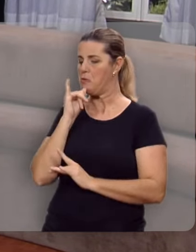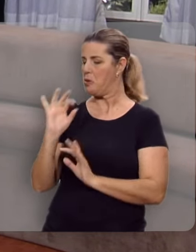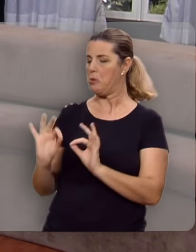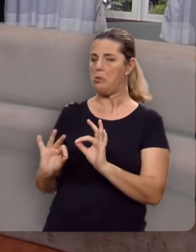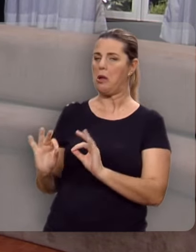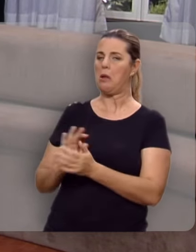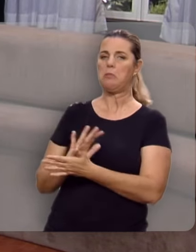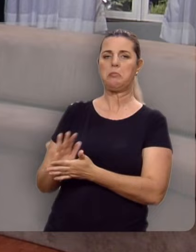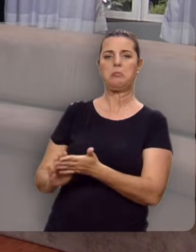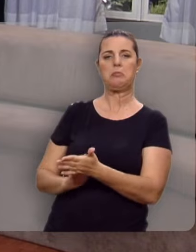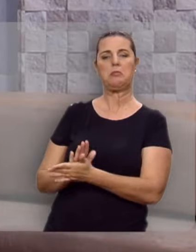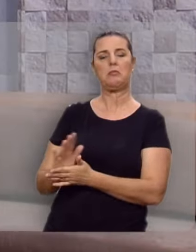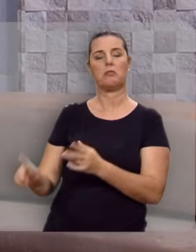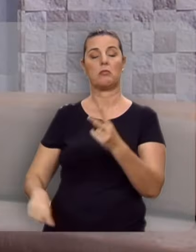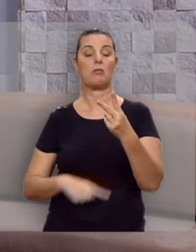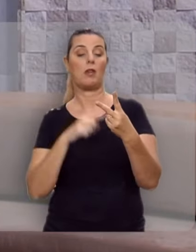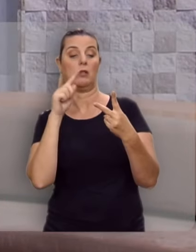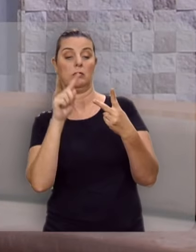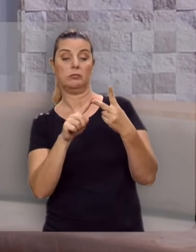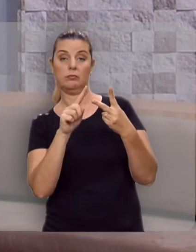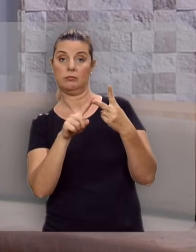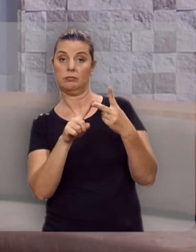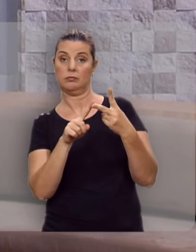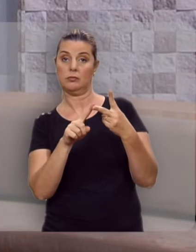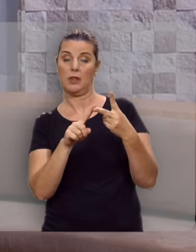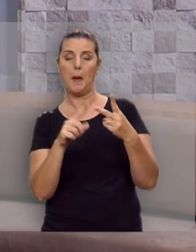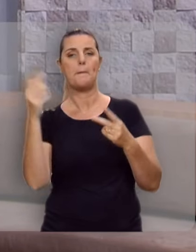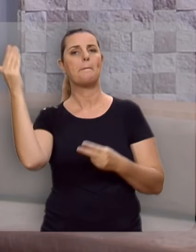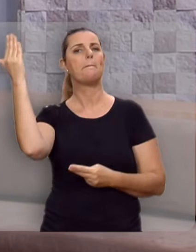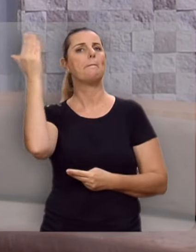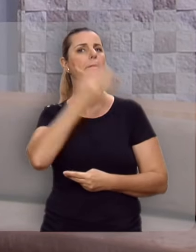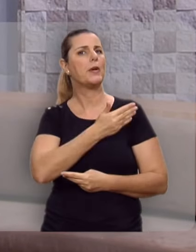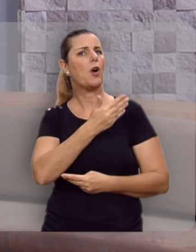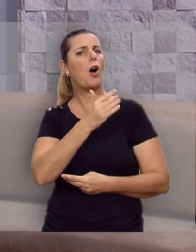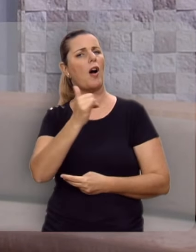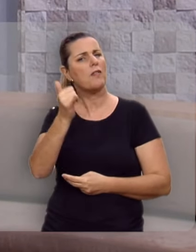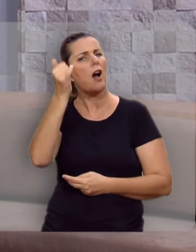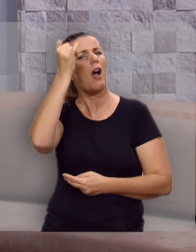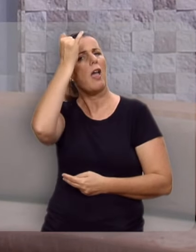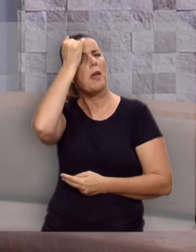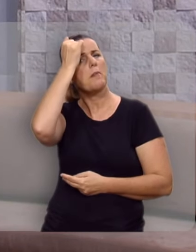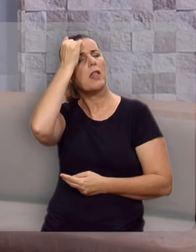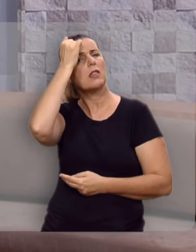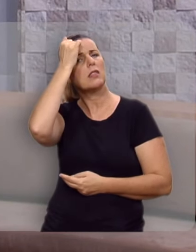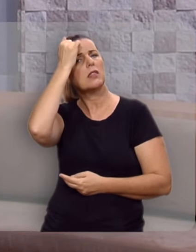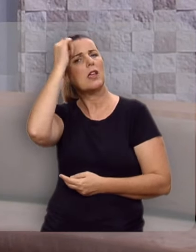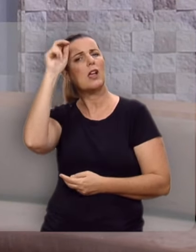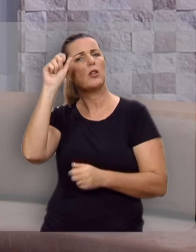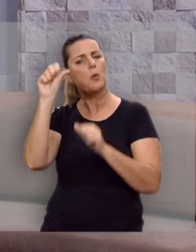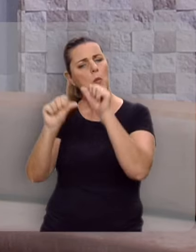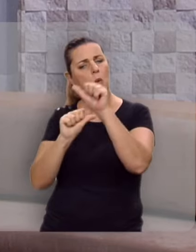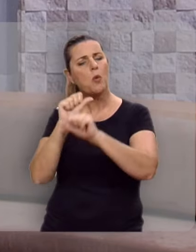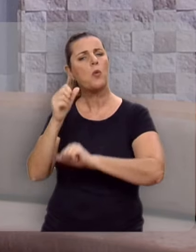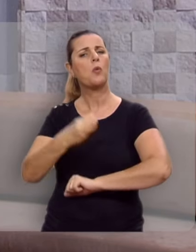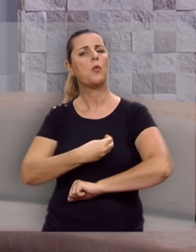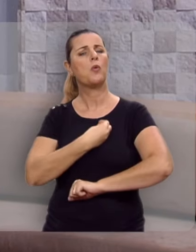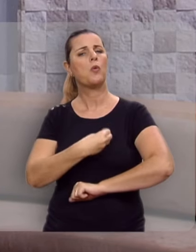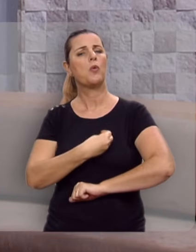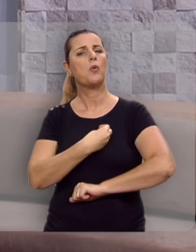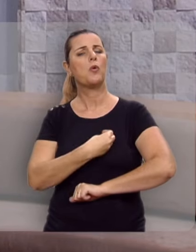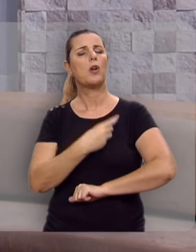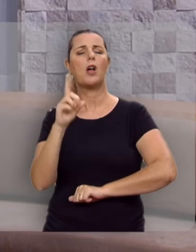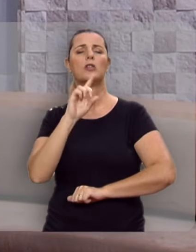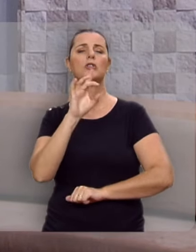do seu coração. Segundo lugar, ele prova o arrependimento dele, a conversão dele,